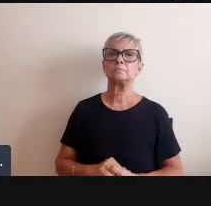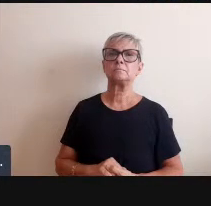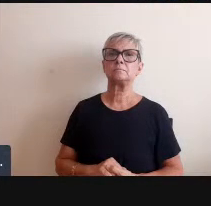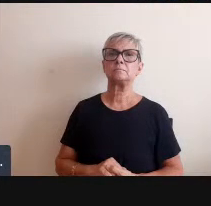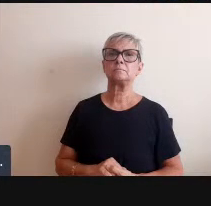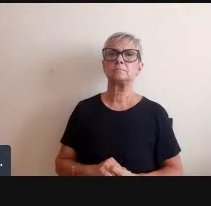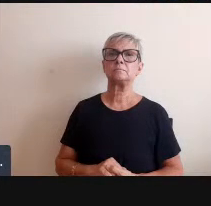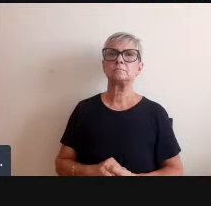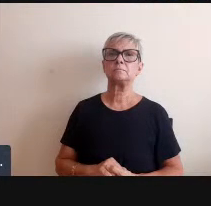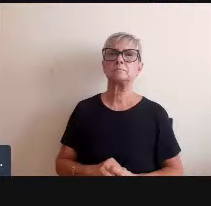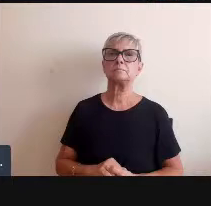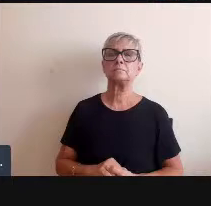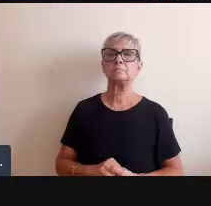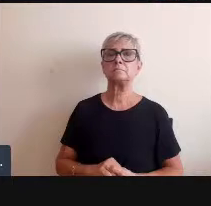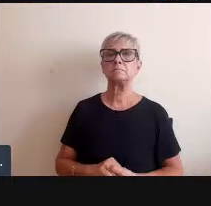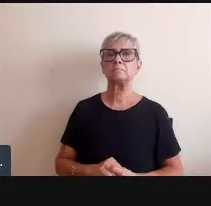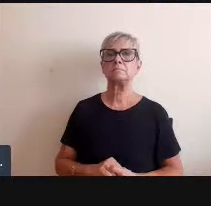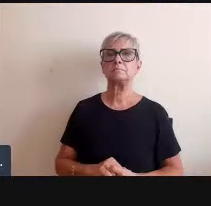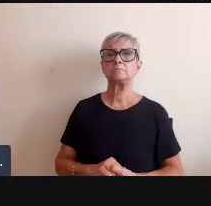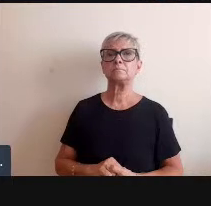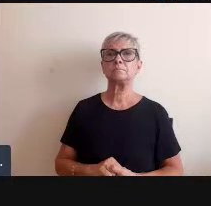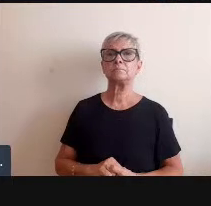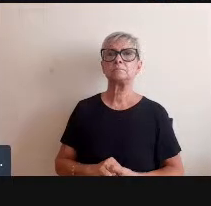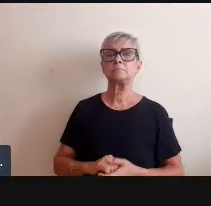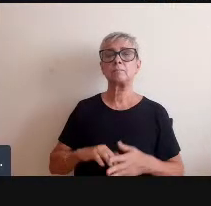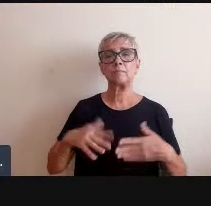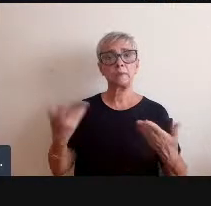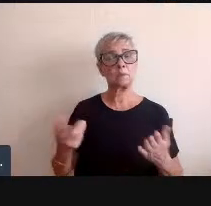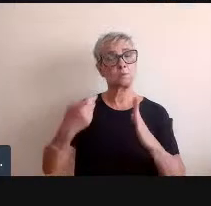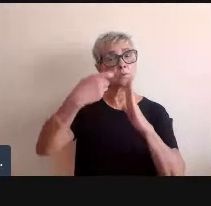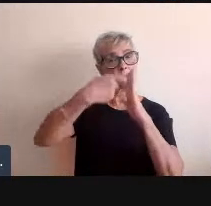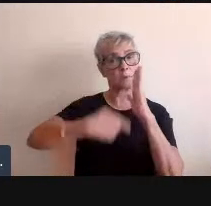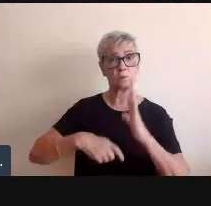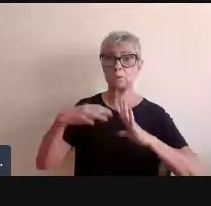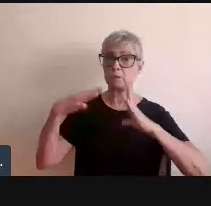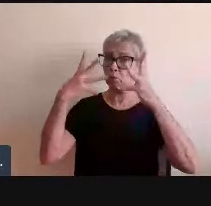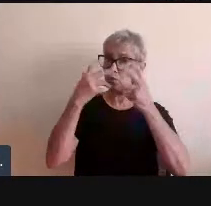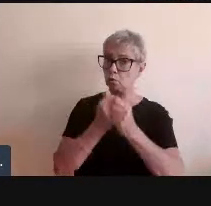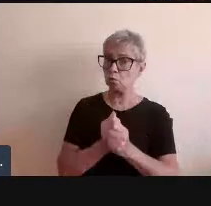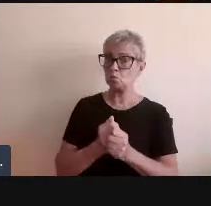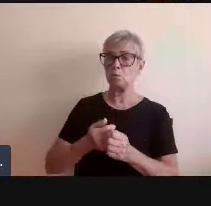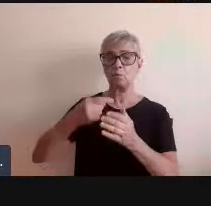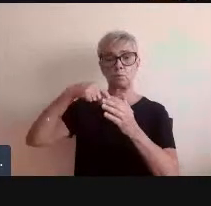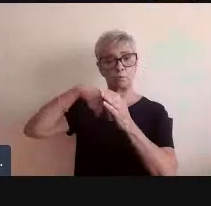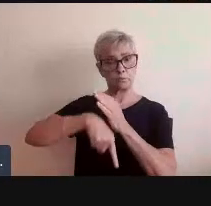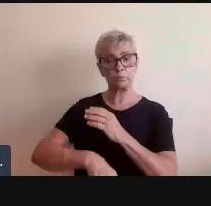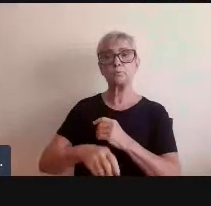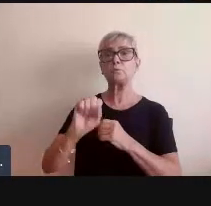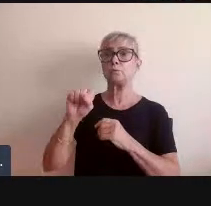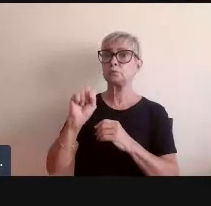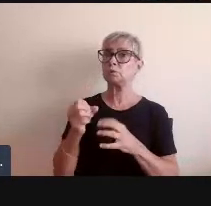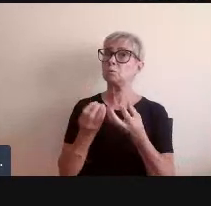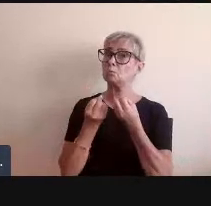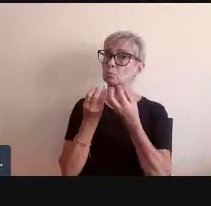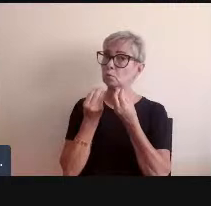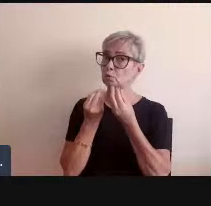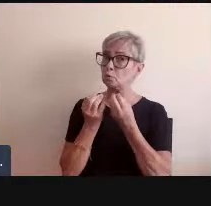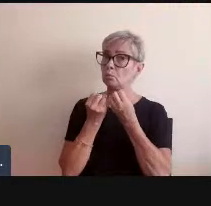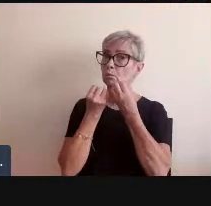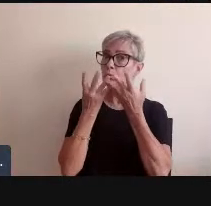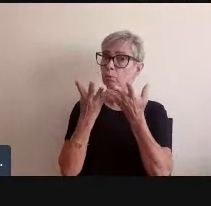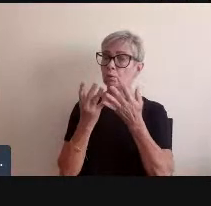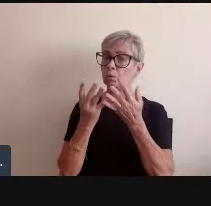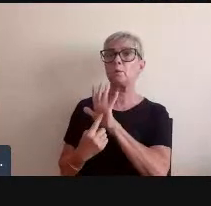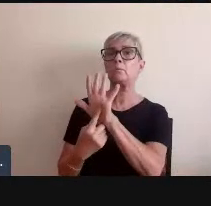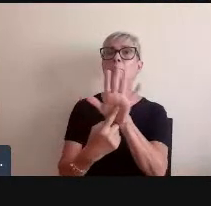então esse o texto é maravilhoso é um texto muito denso mas é muito bom eu mostro que agora